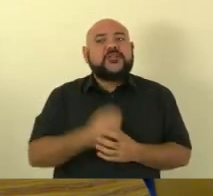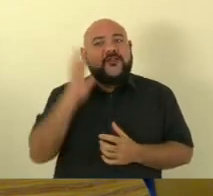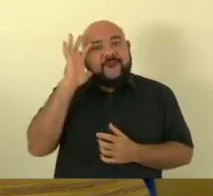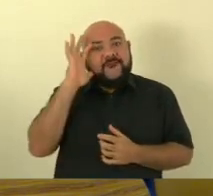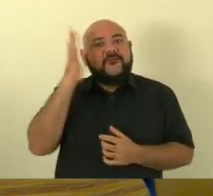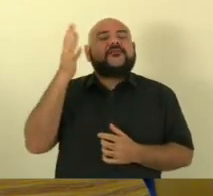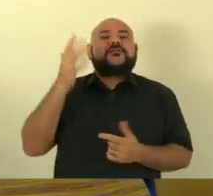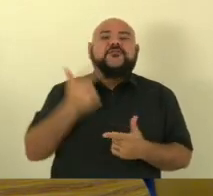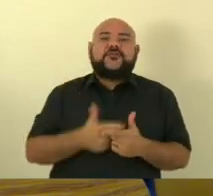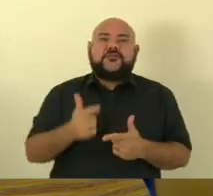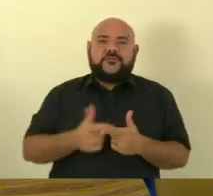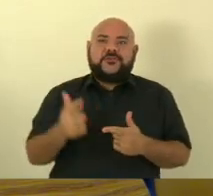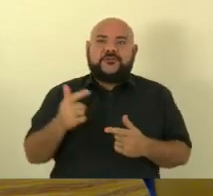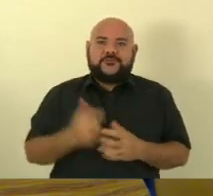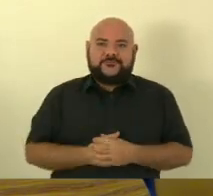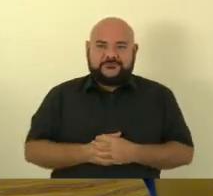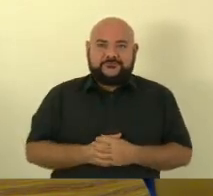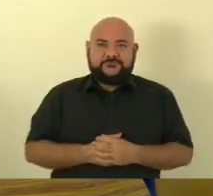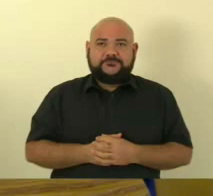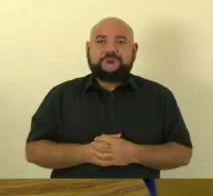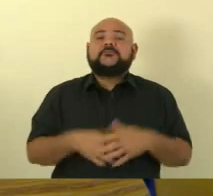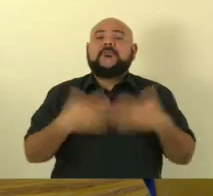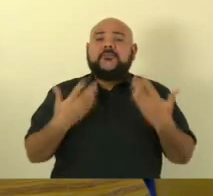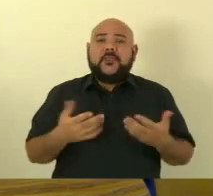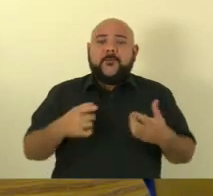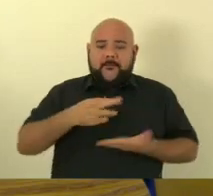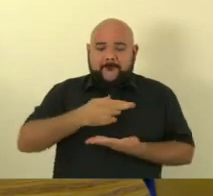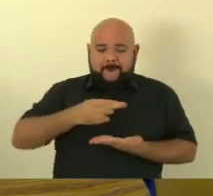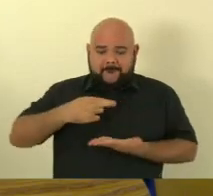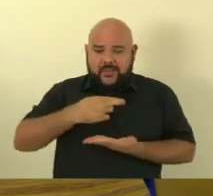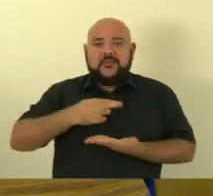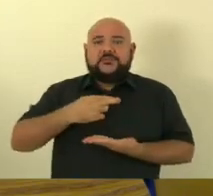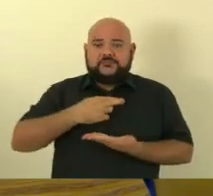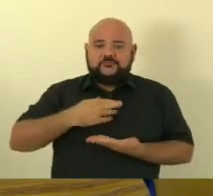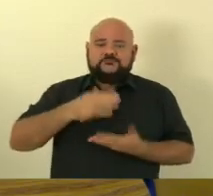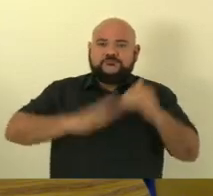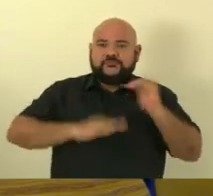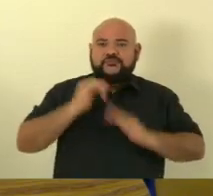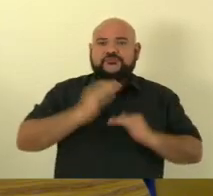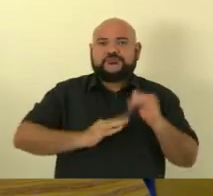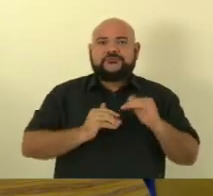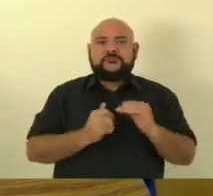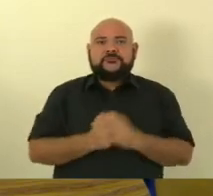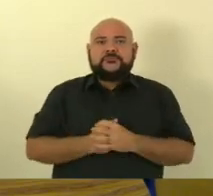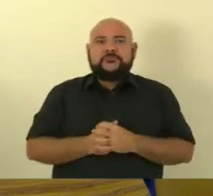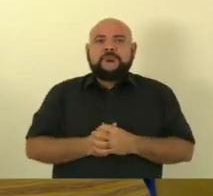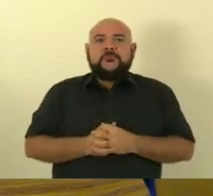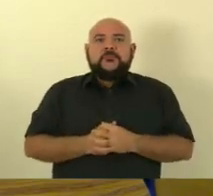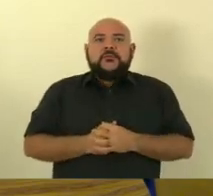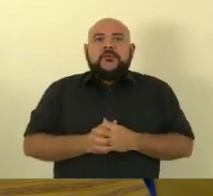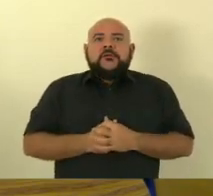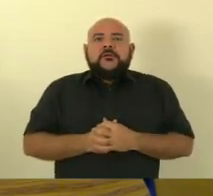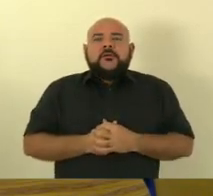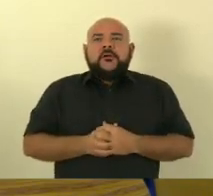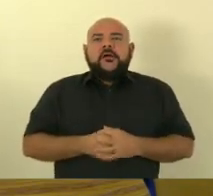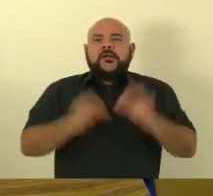problema então os peritos eles com certeza